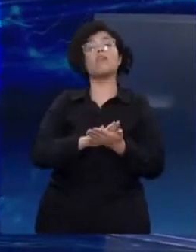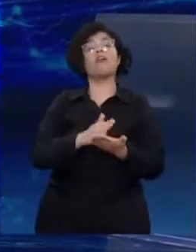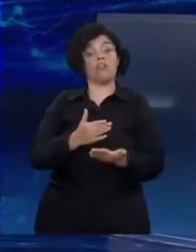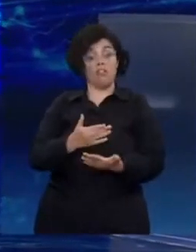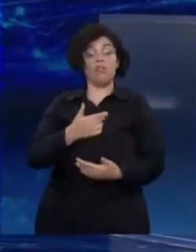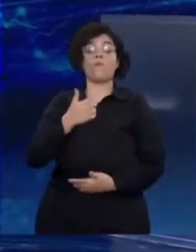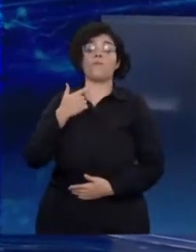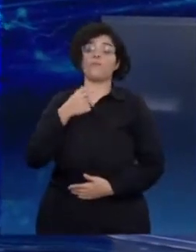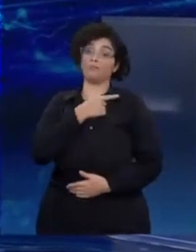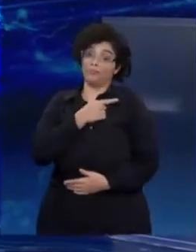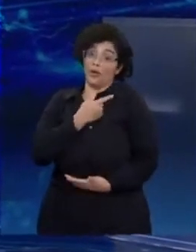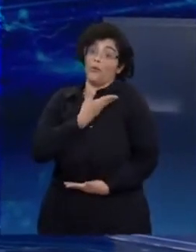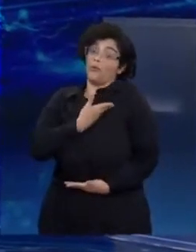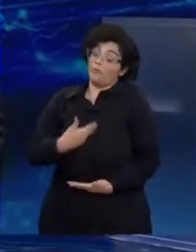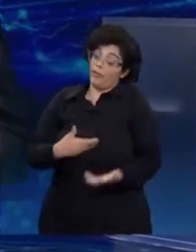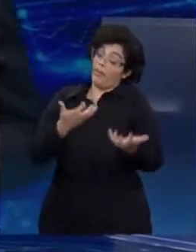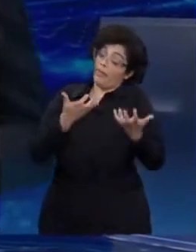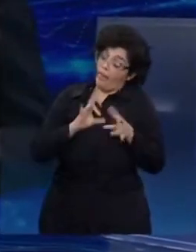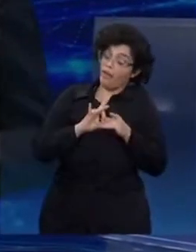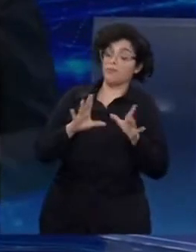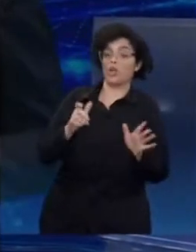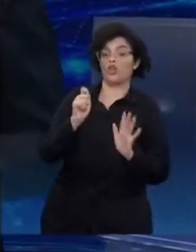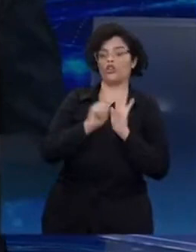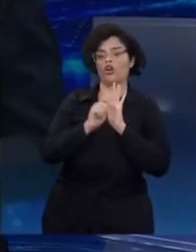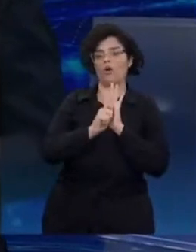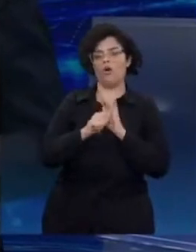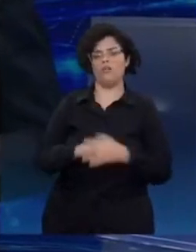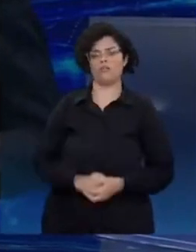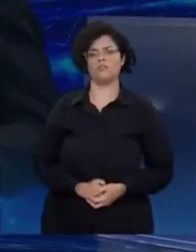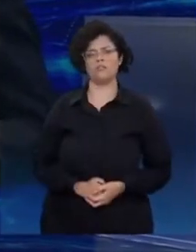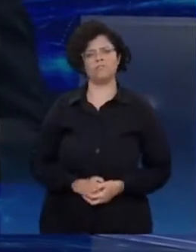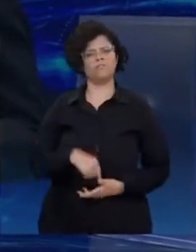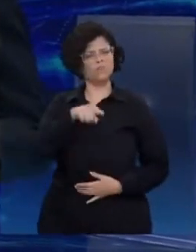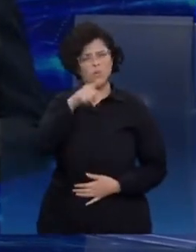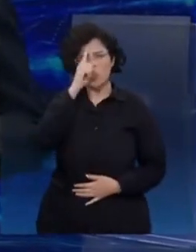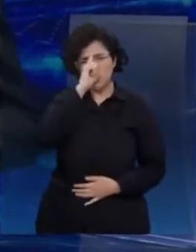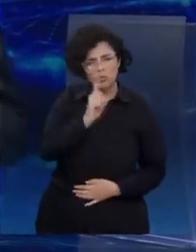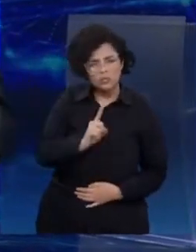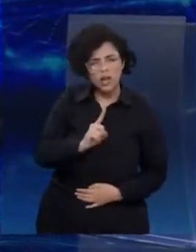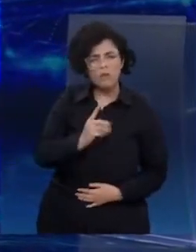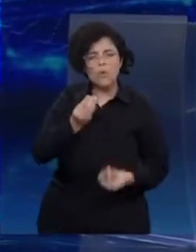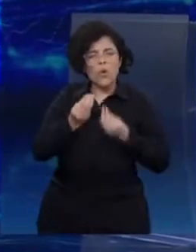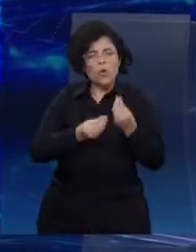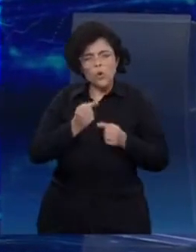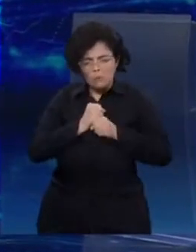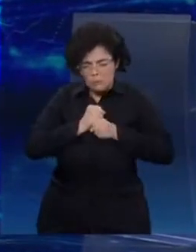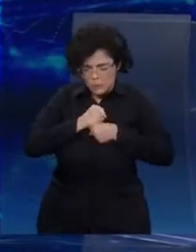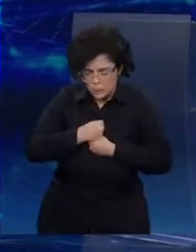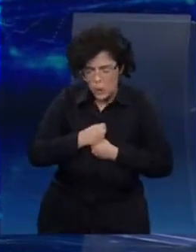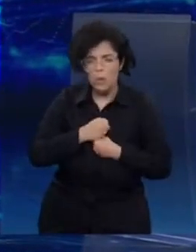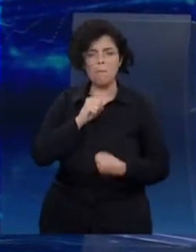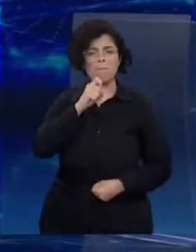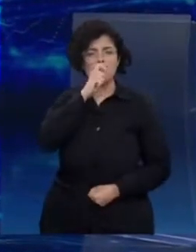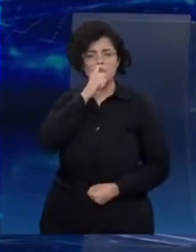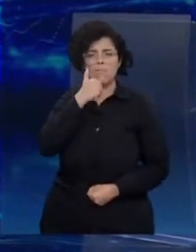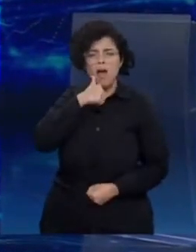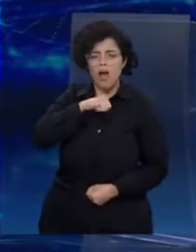liberar as drogas. Somente uma pessoa que não sabe a dor de um pai ou de uma mãe